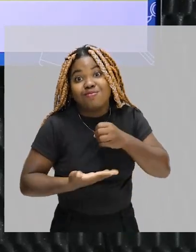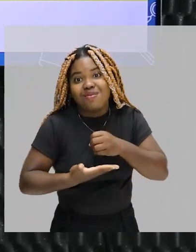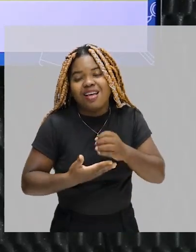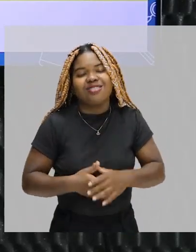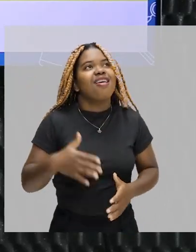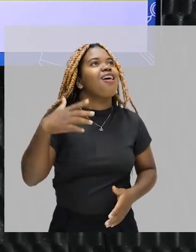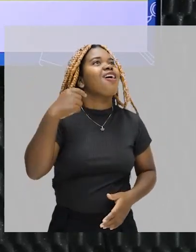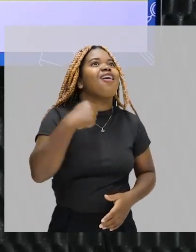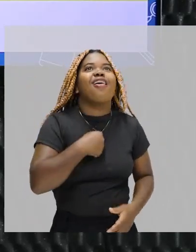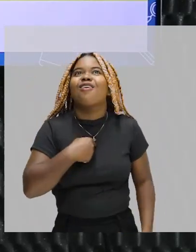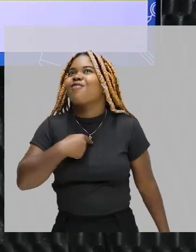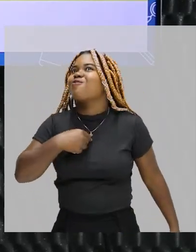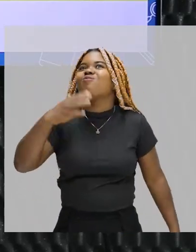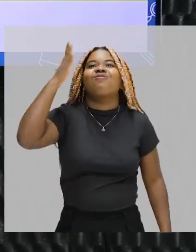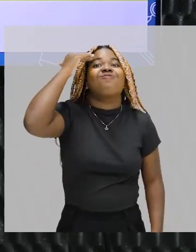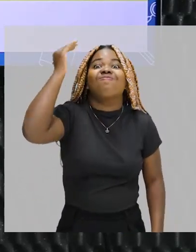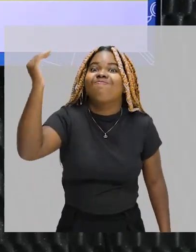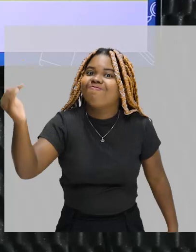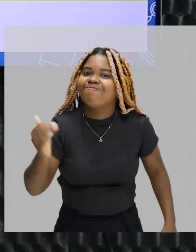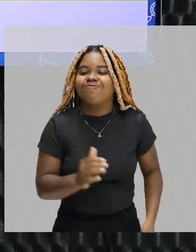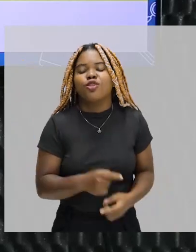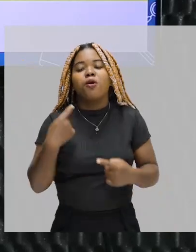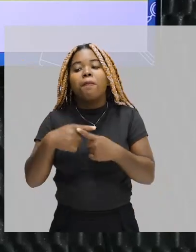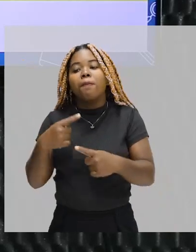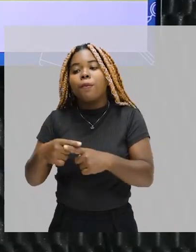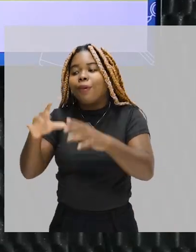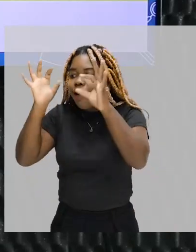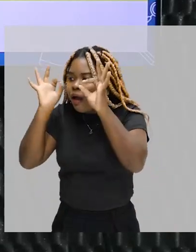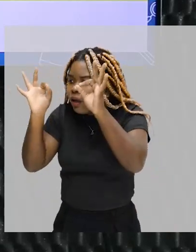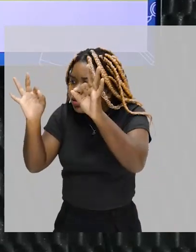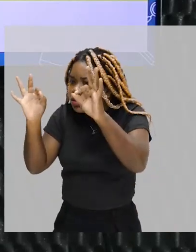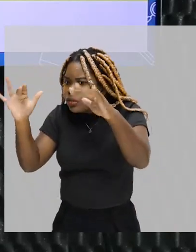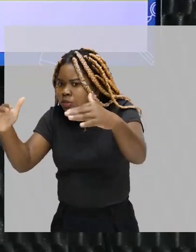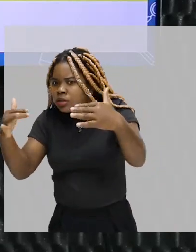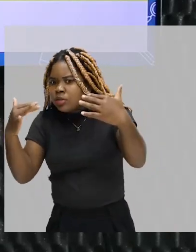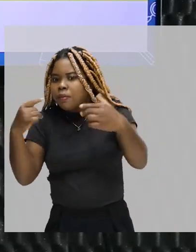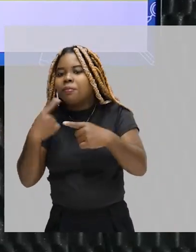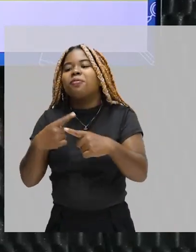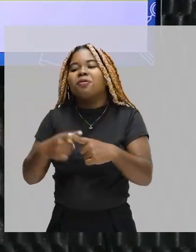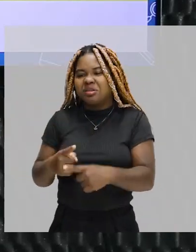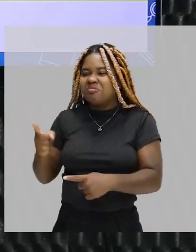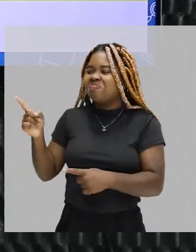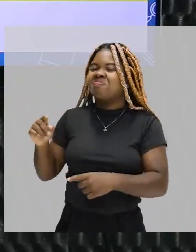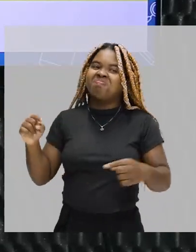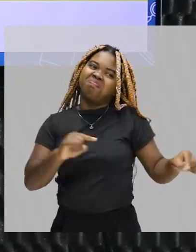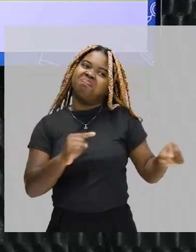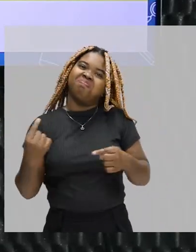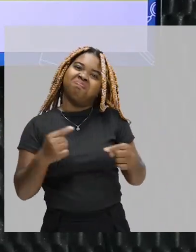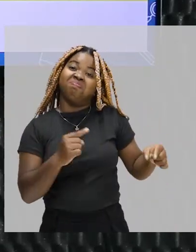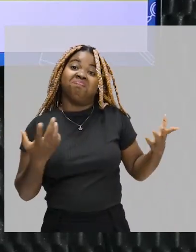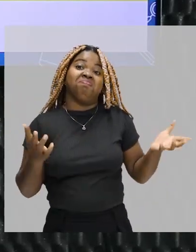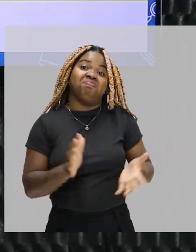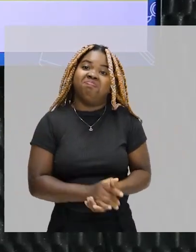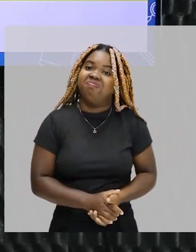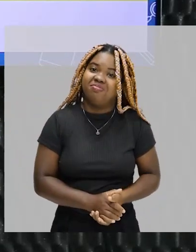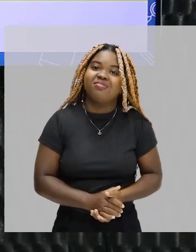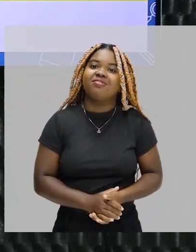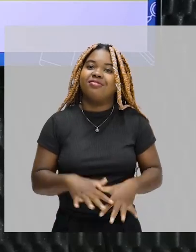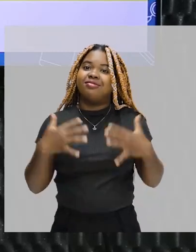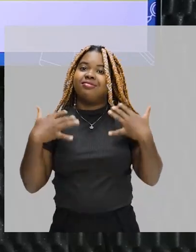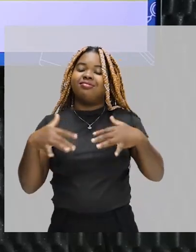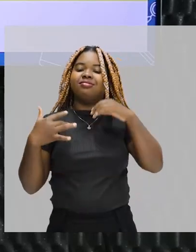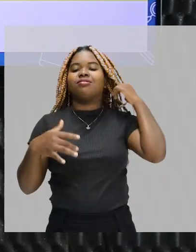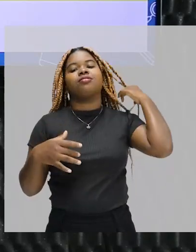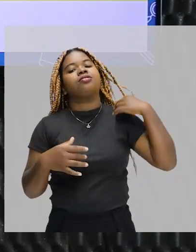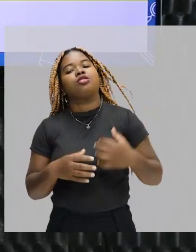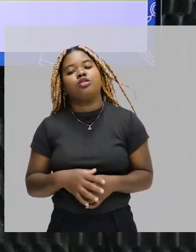Óbvio, por que o Benski chama tanta atenção? porque as obras dele são muito polêmicas. Eu coloquei até uma levinha aqui. E ele é